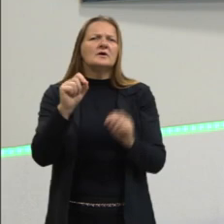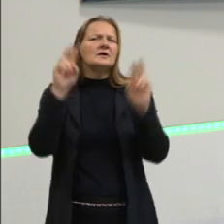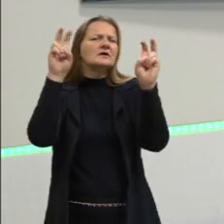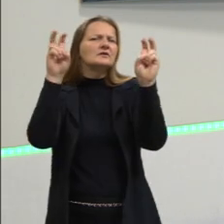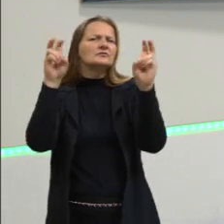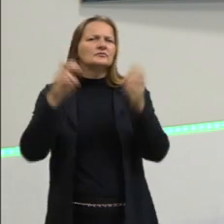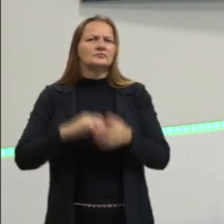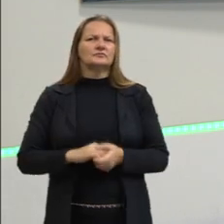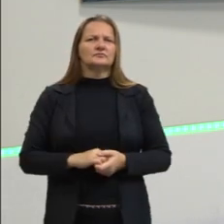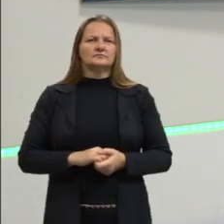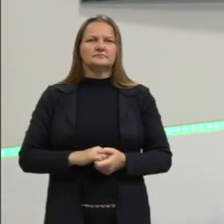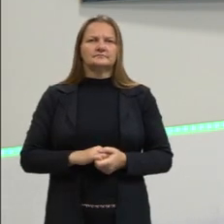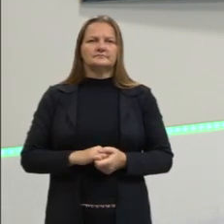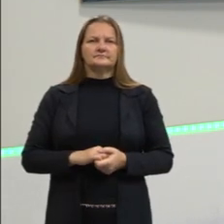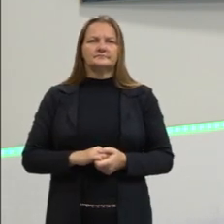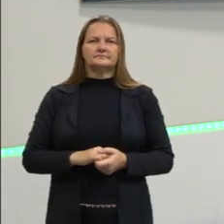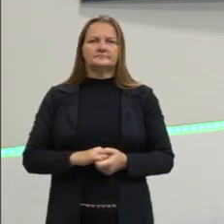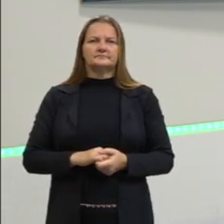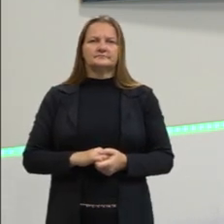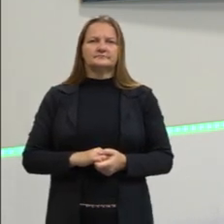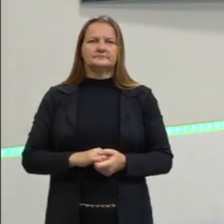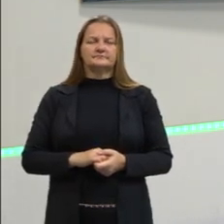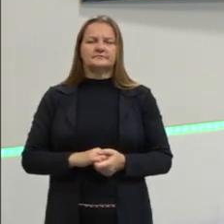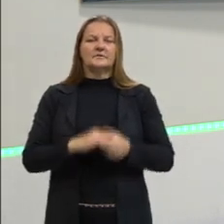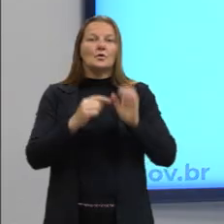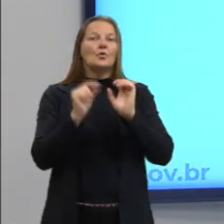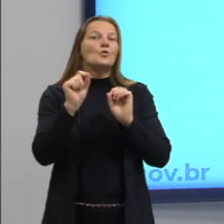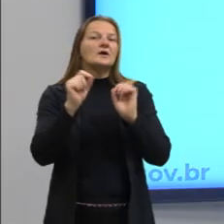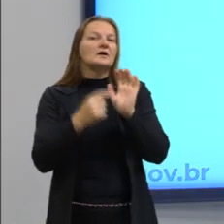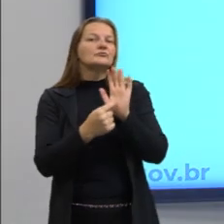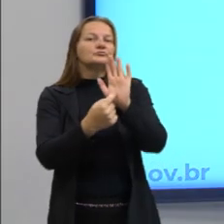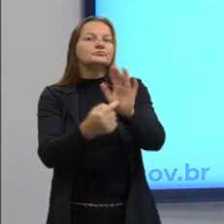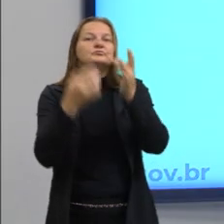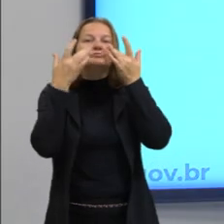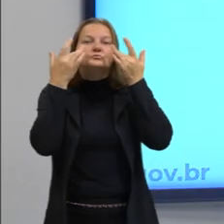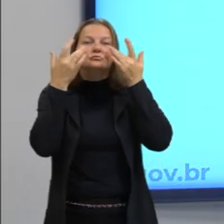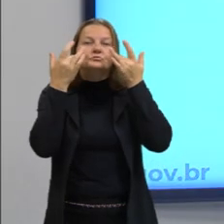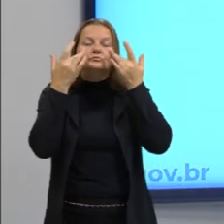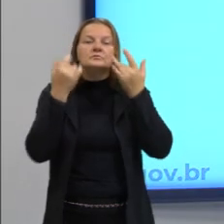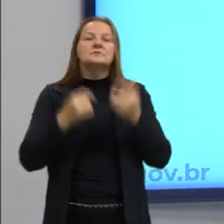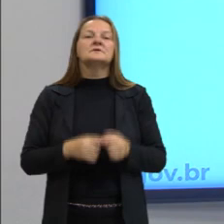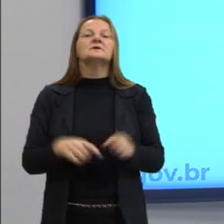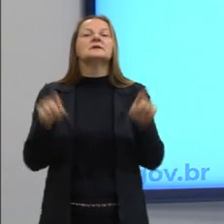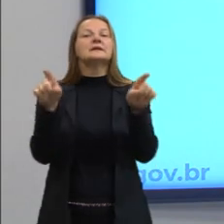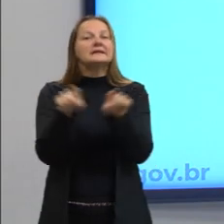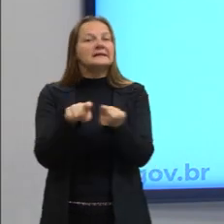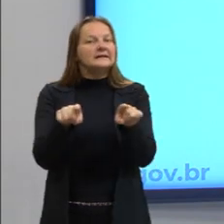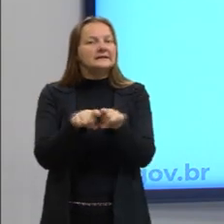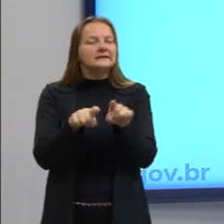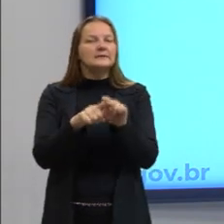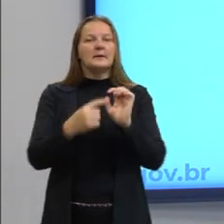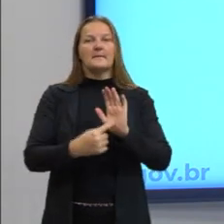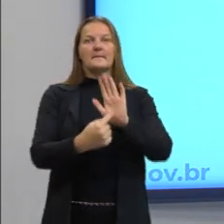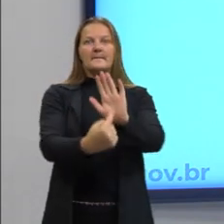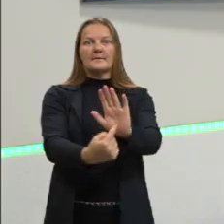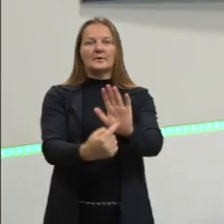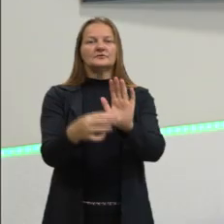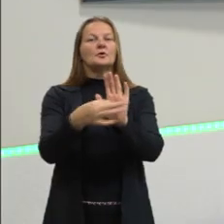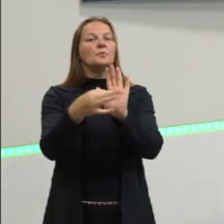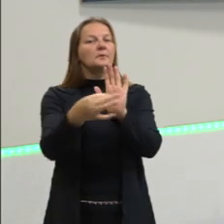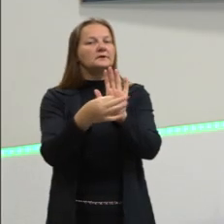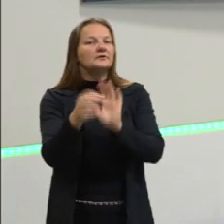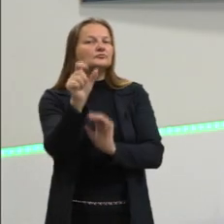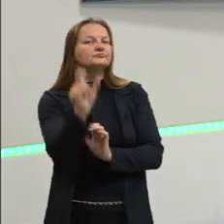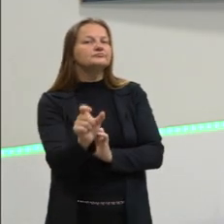o assunto que trata essa apresentação teatral. E também vai mostrar a opinião,